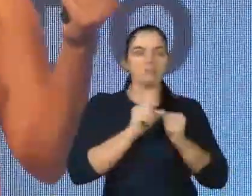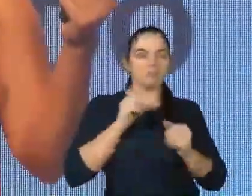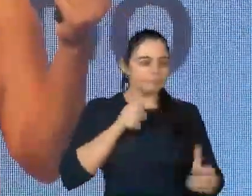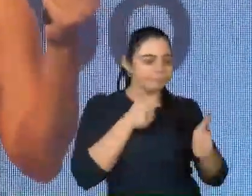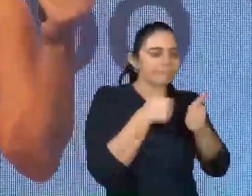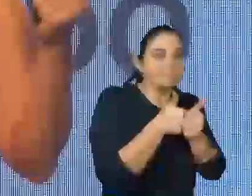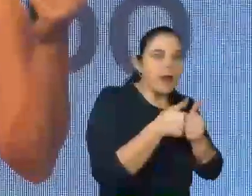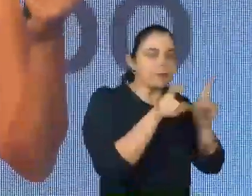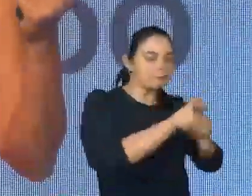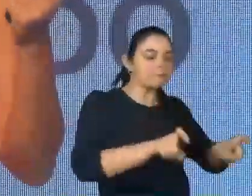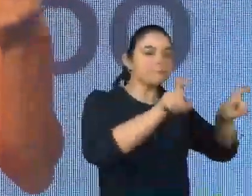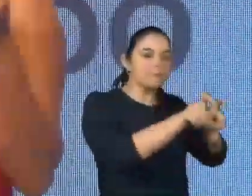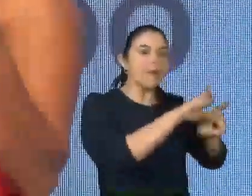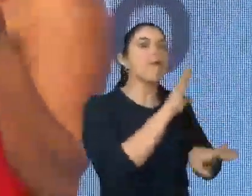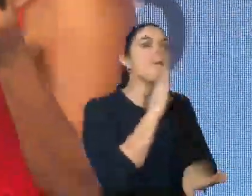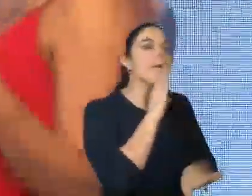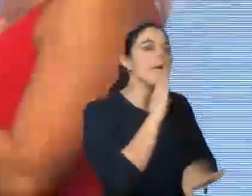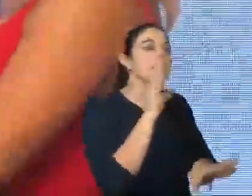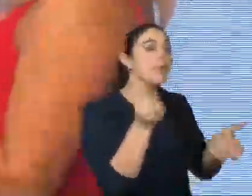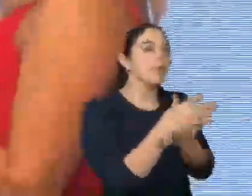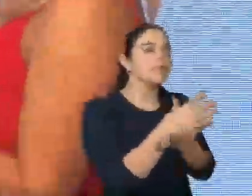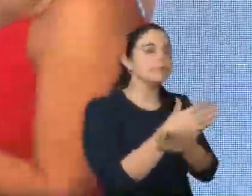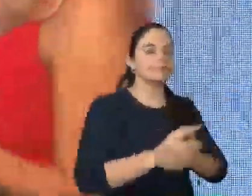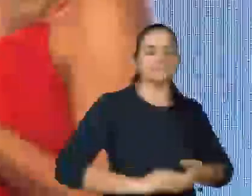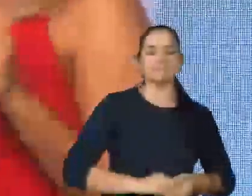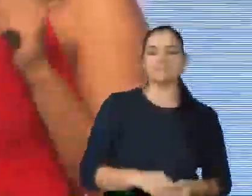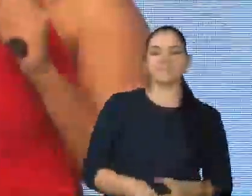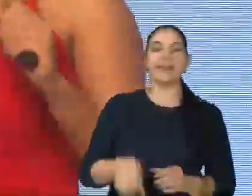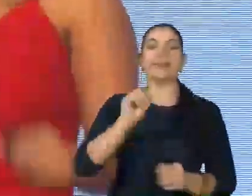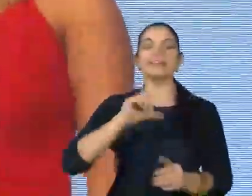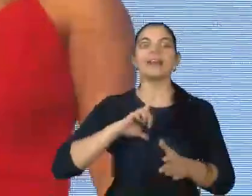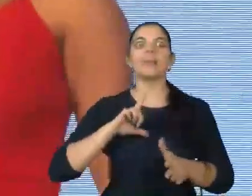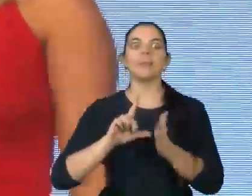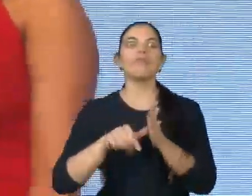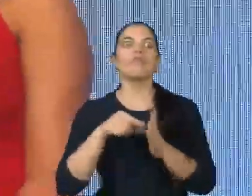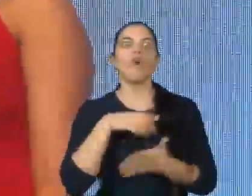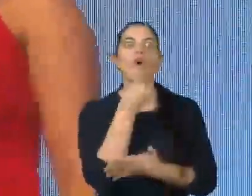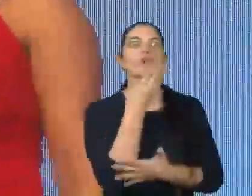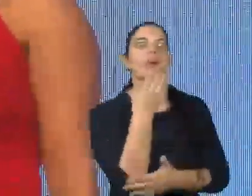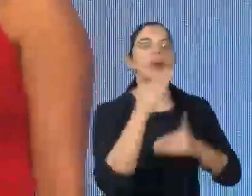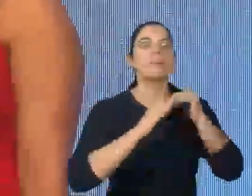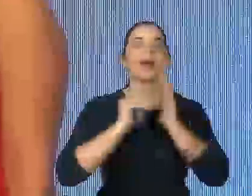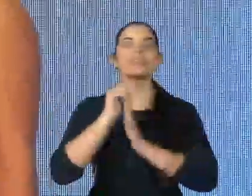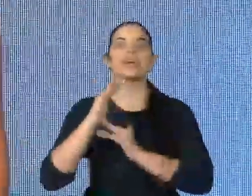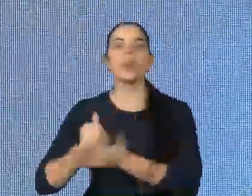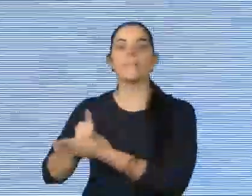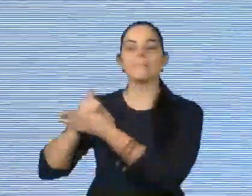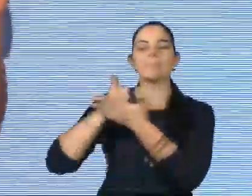experienciar esse conhecimento. E aí, eu vou contar um pouquinho para vocês da nossa prática do apoio.